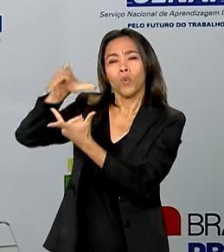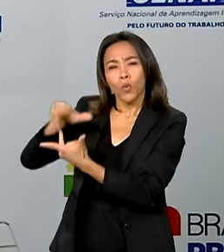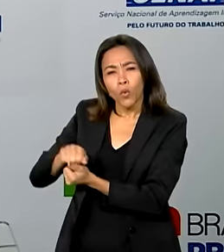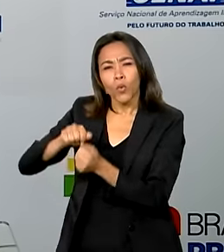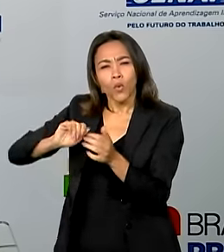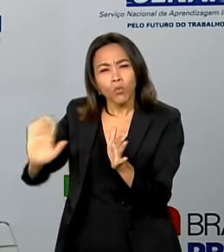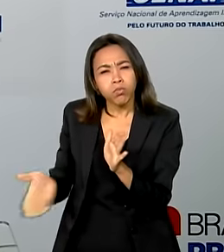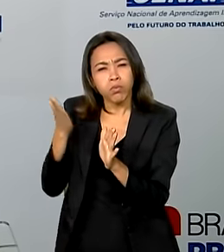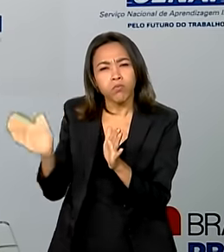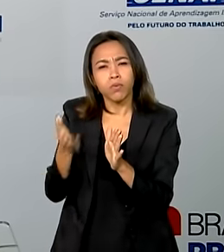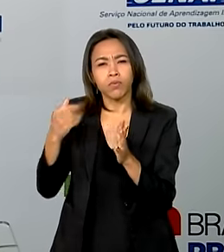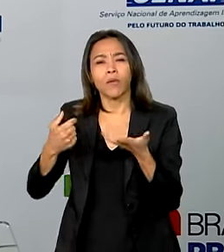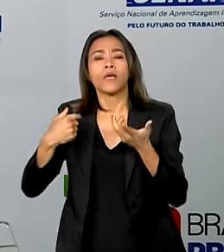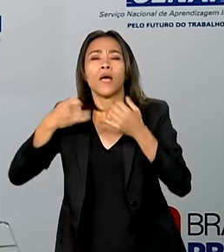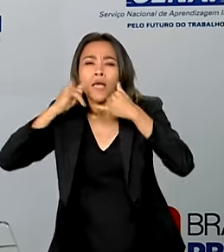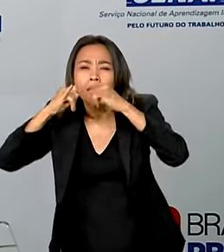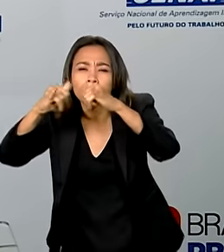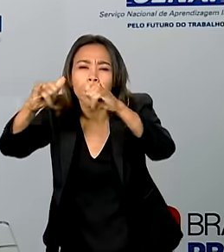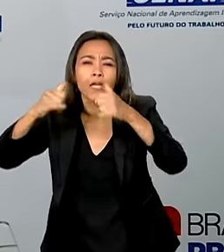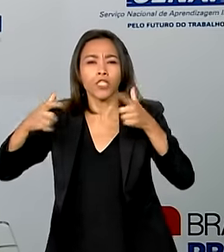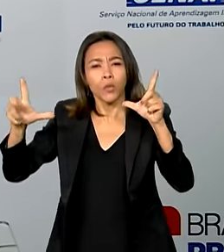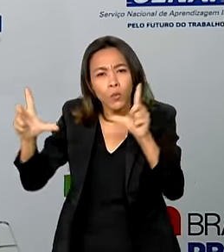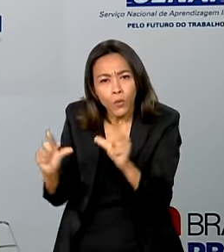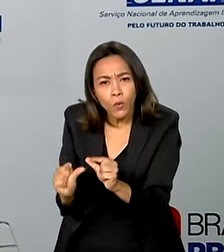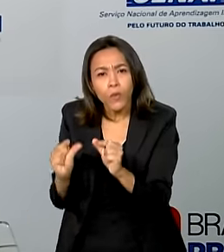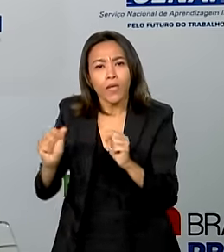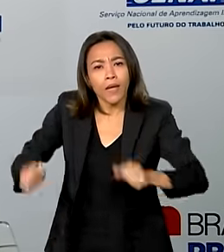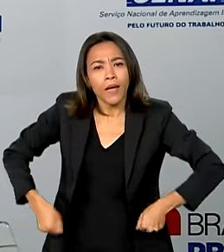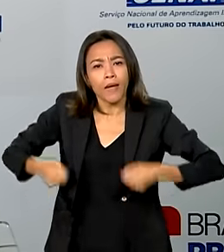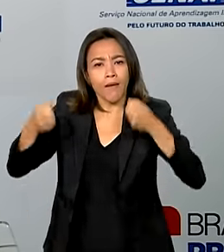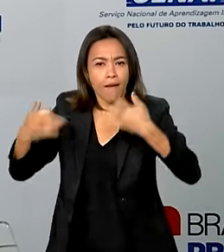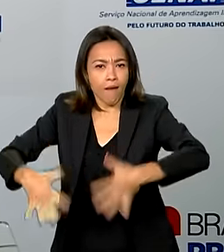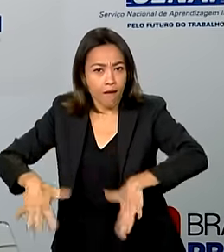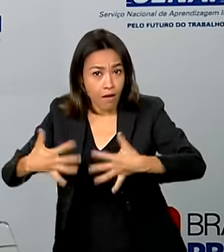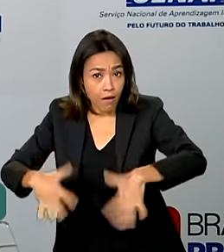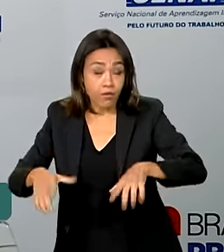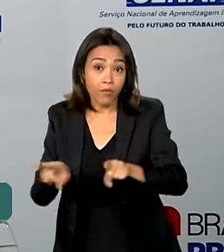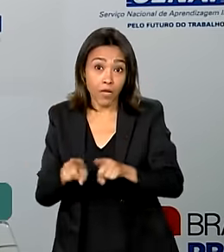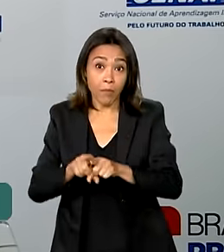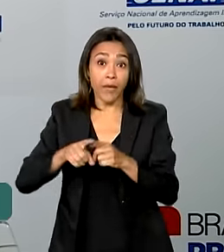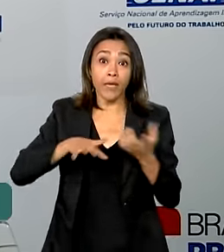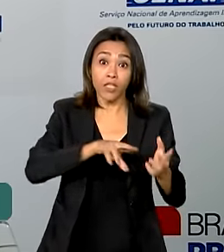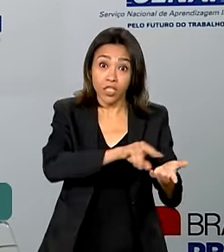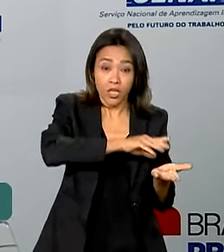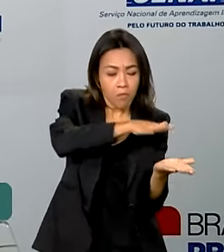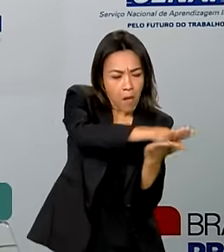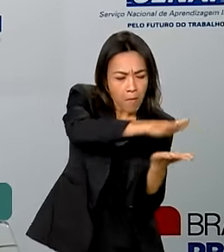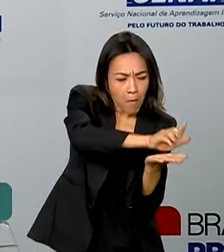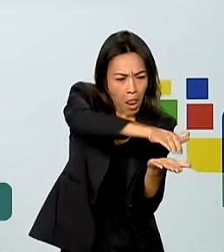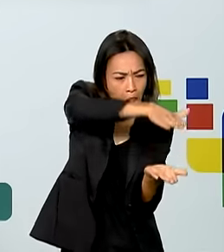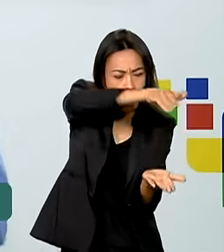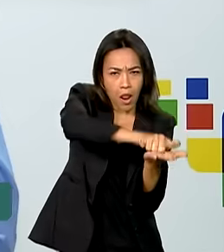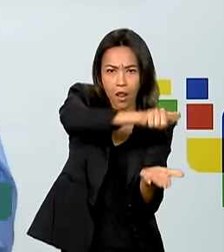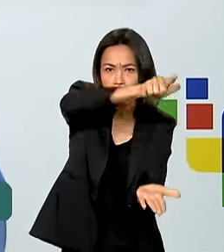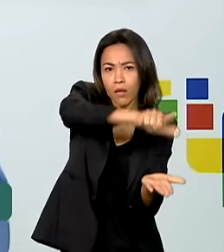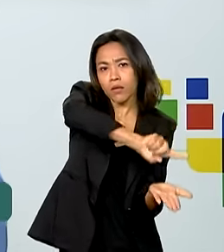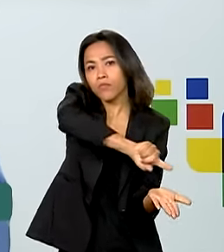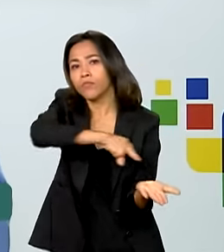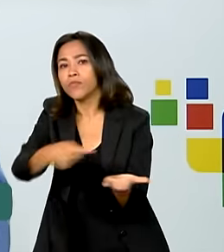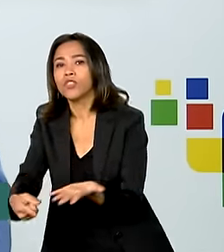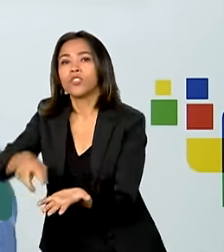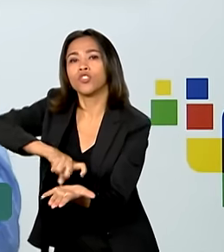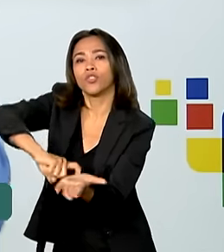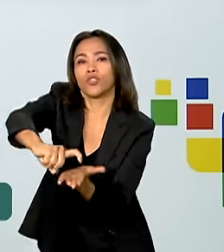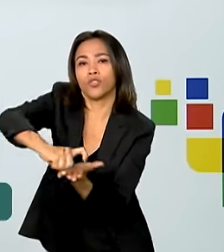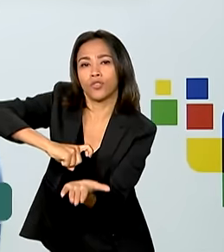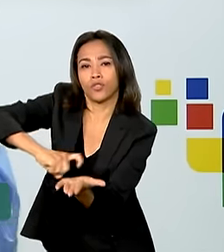eficiência energética, reduzindo custos e digitalizando os seus processos. A proposta